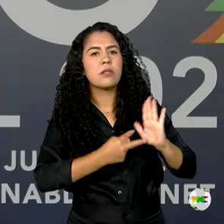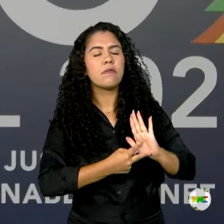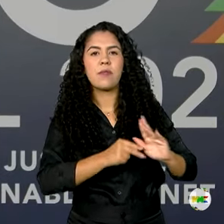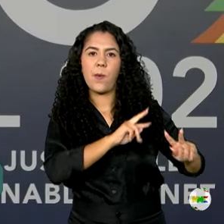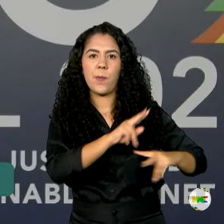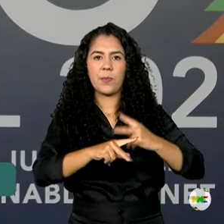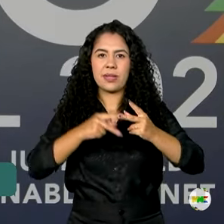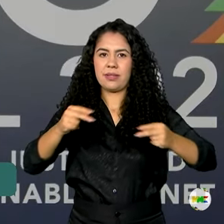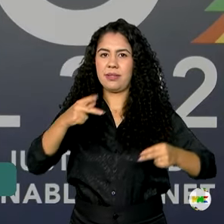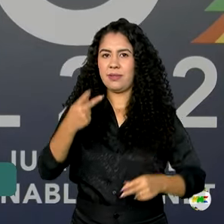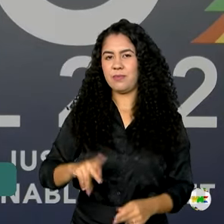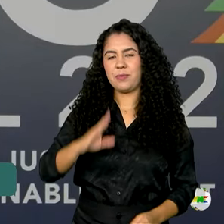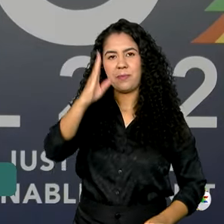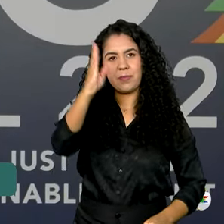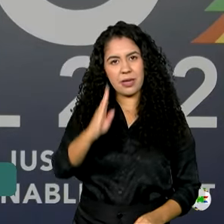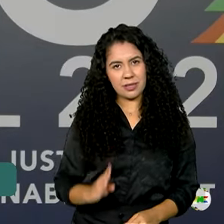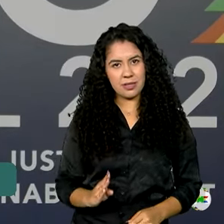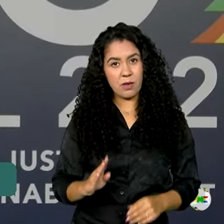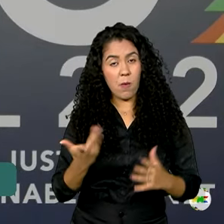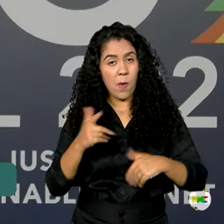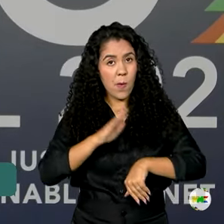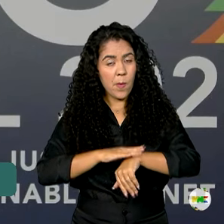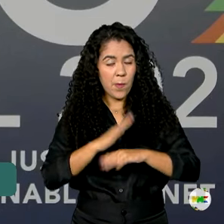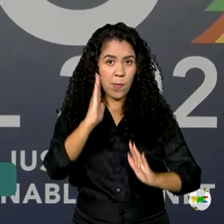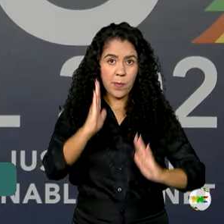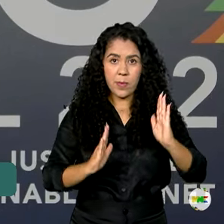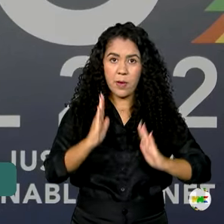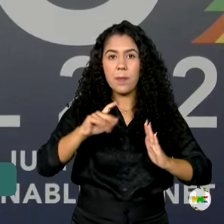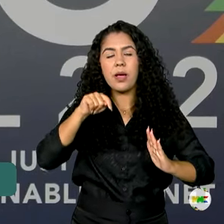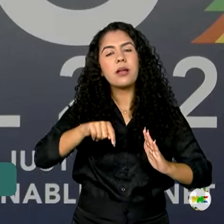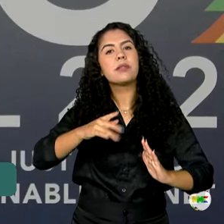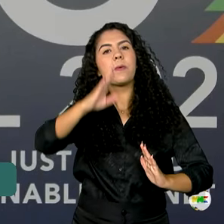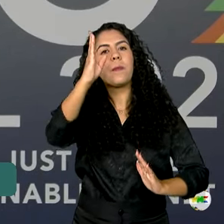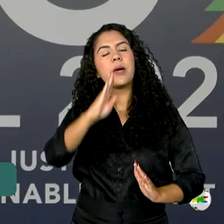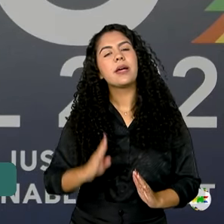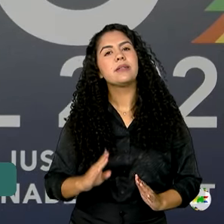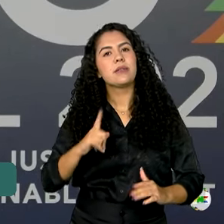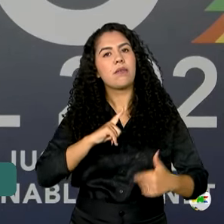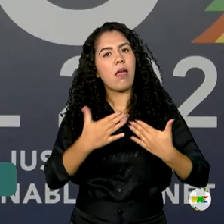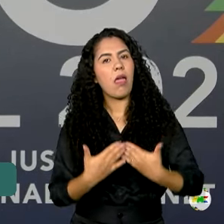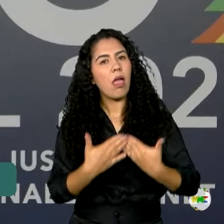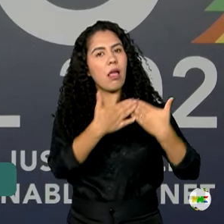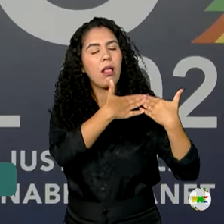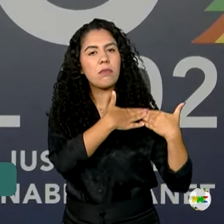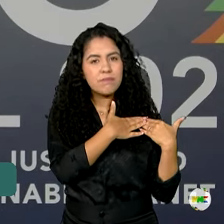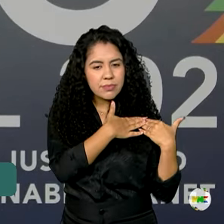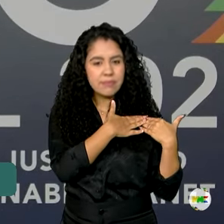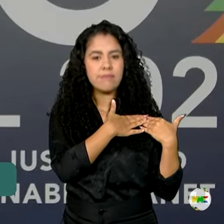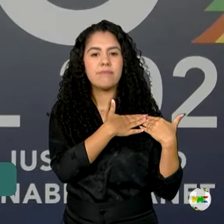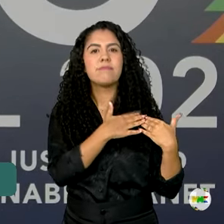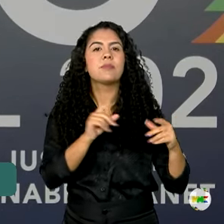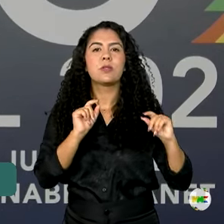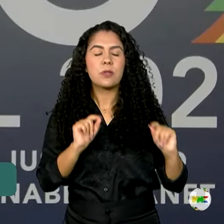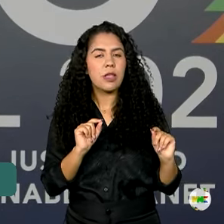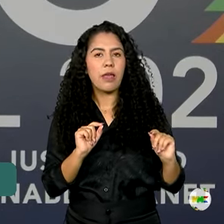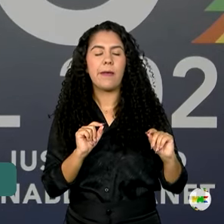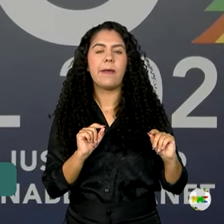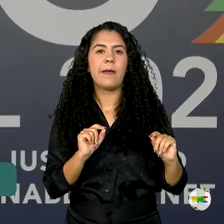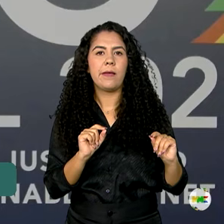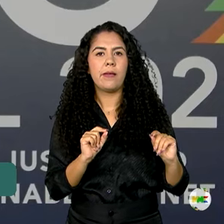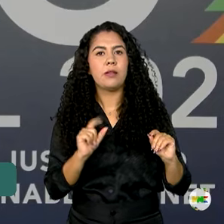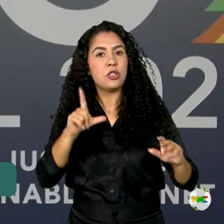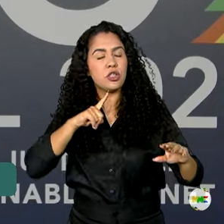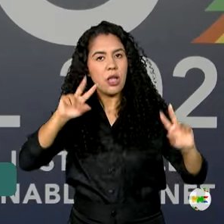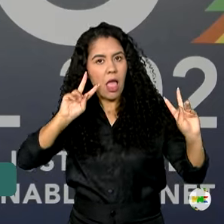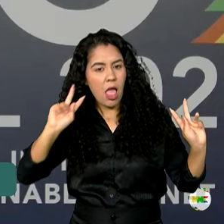um momento que o Brasil recebe um gesto de